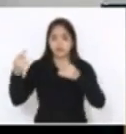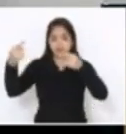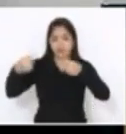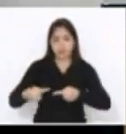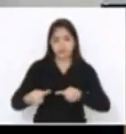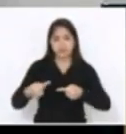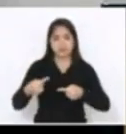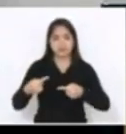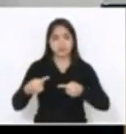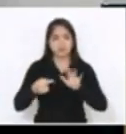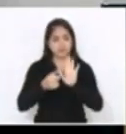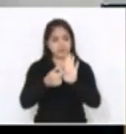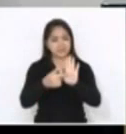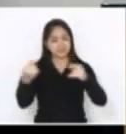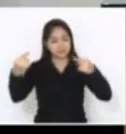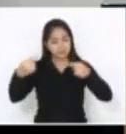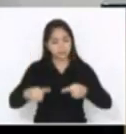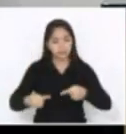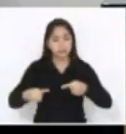o governo não atende.